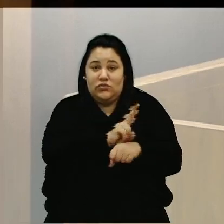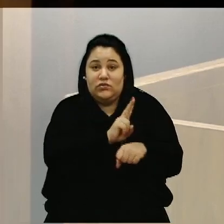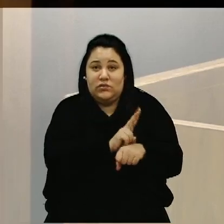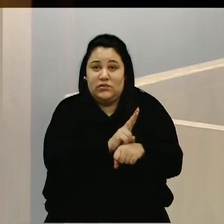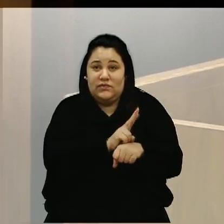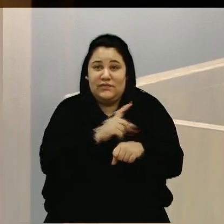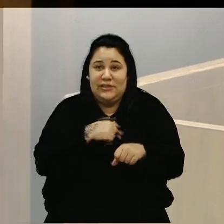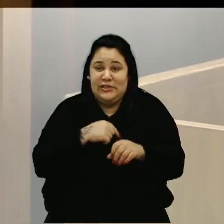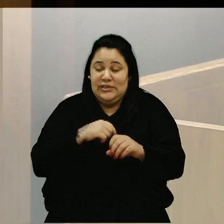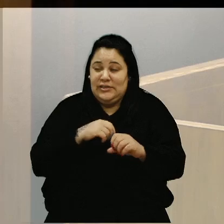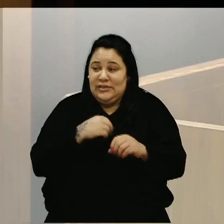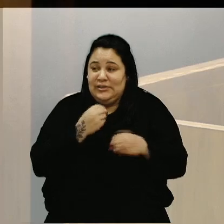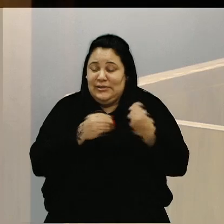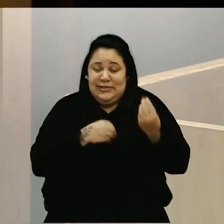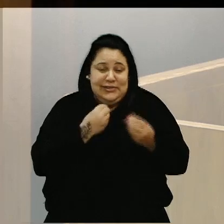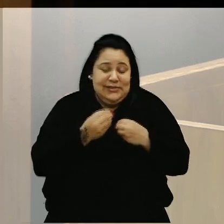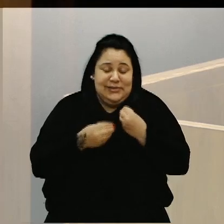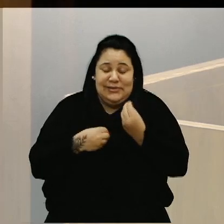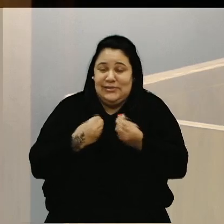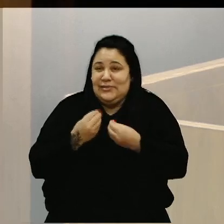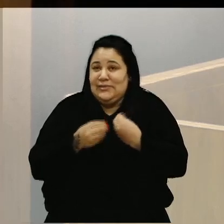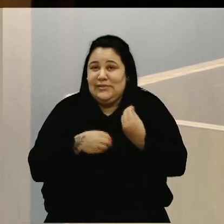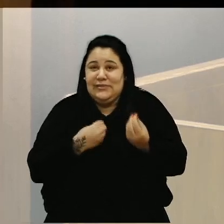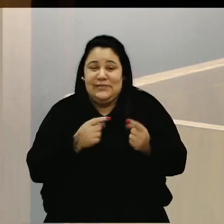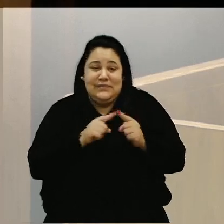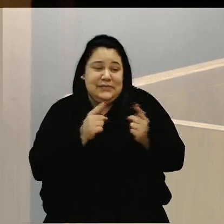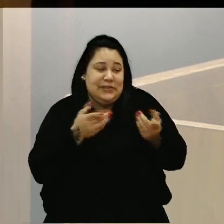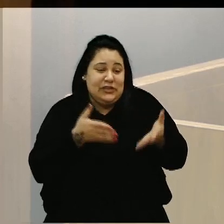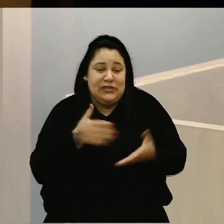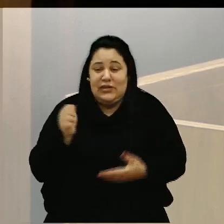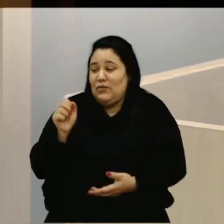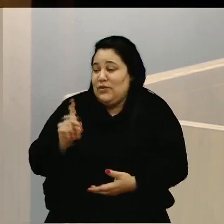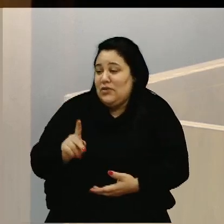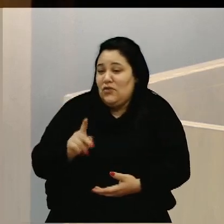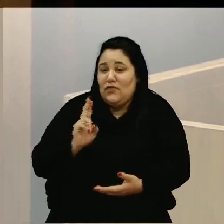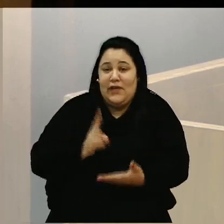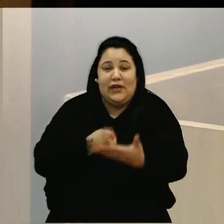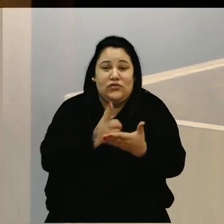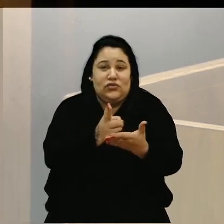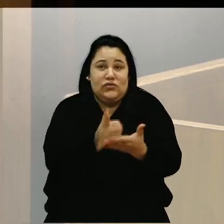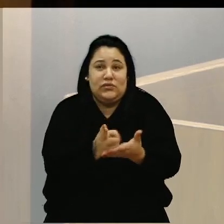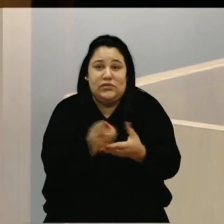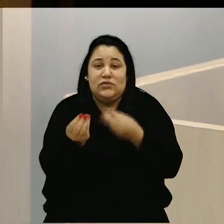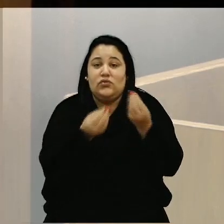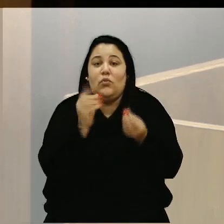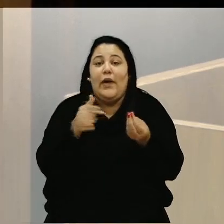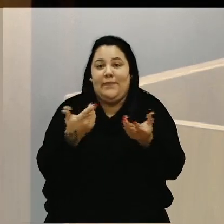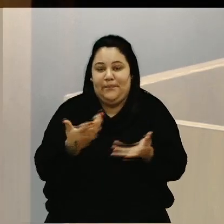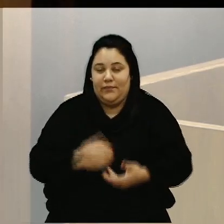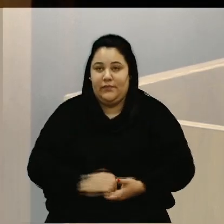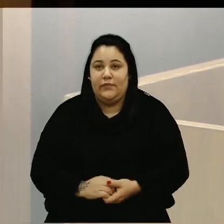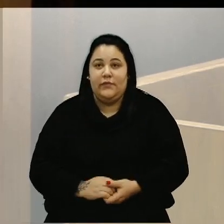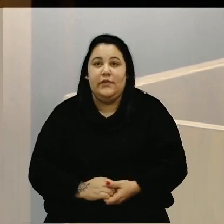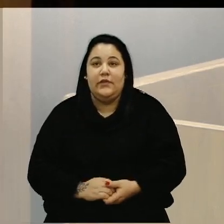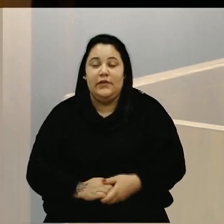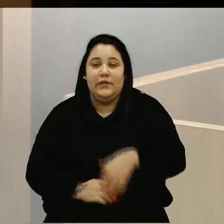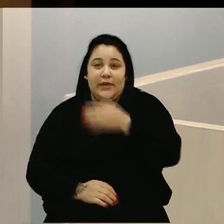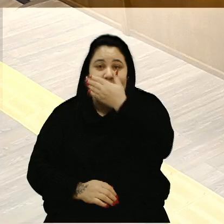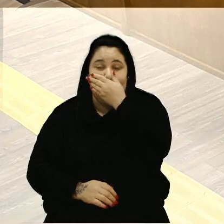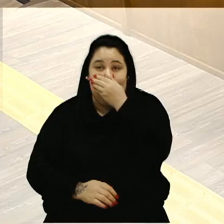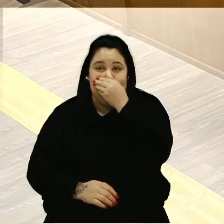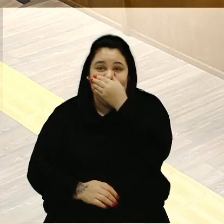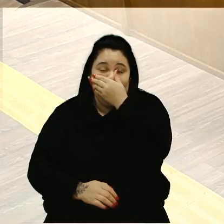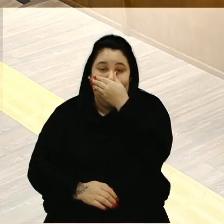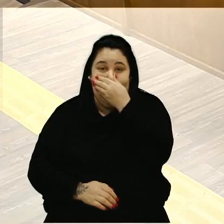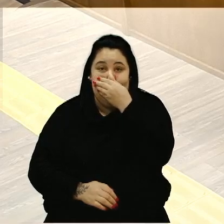insegurança, bom, mas agora, poxa, se aposentou, isso vai continuar, isso não vai, como é que vai ser? Seu à parte, vereadora Marisol.